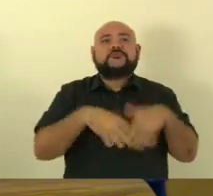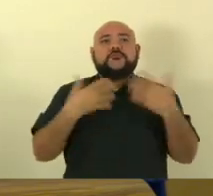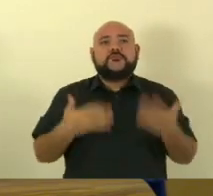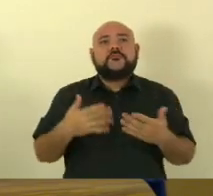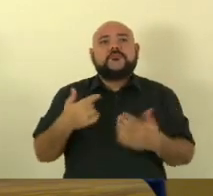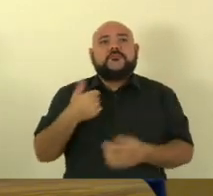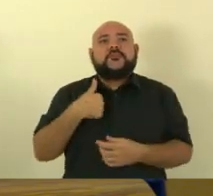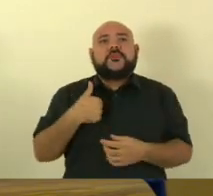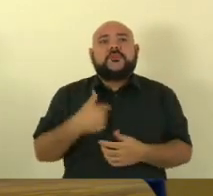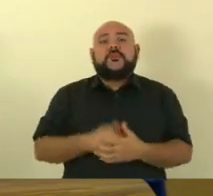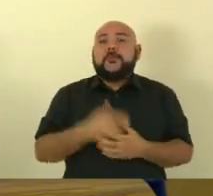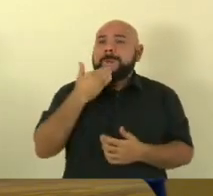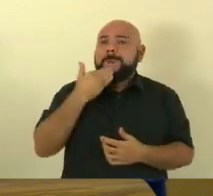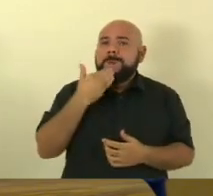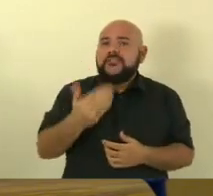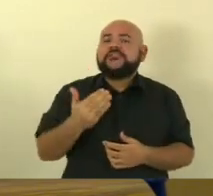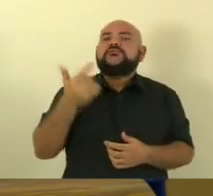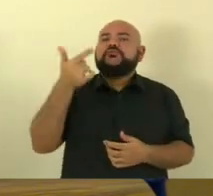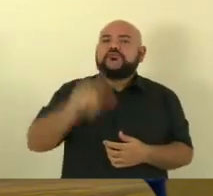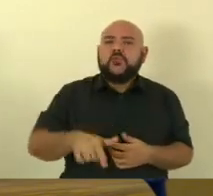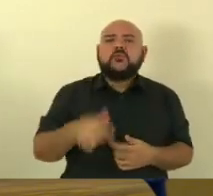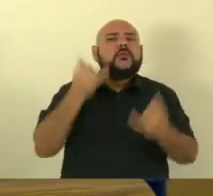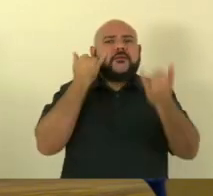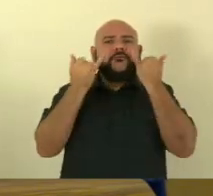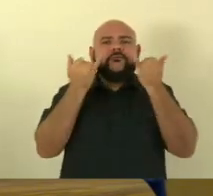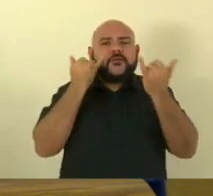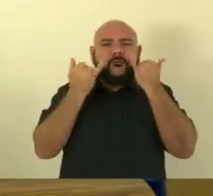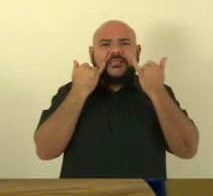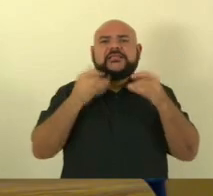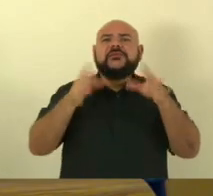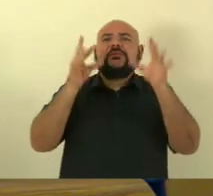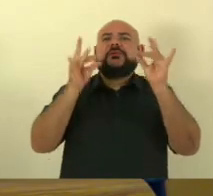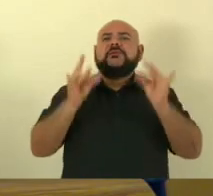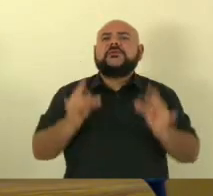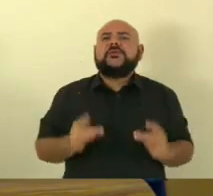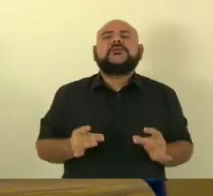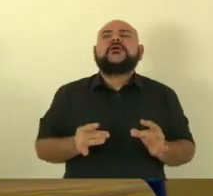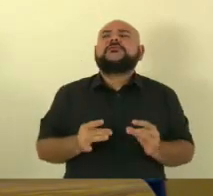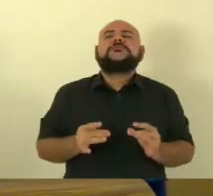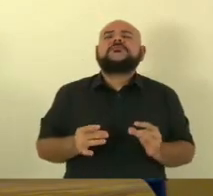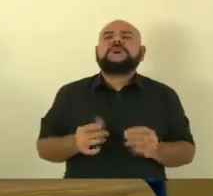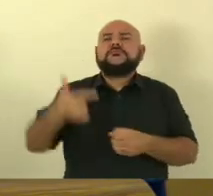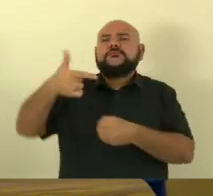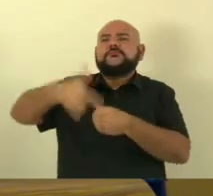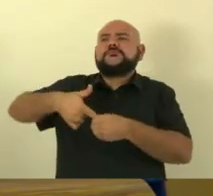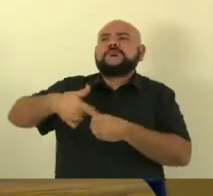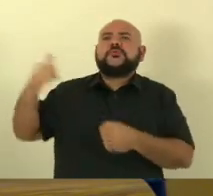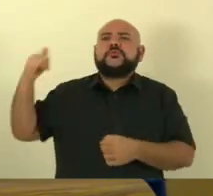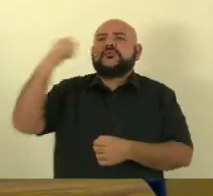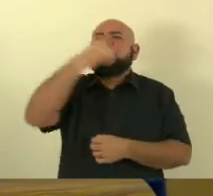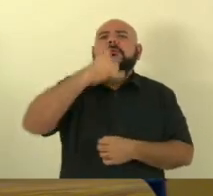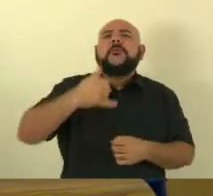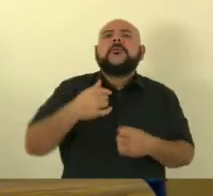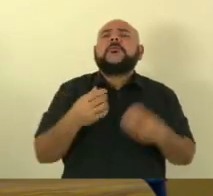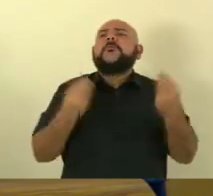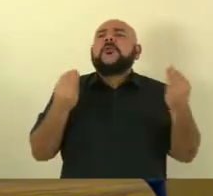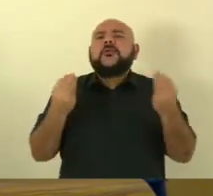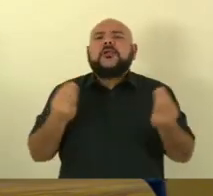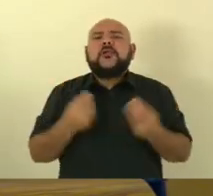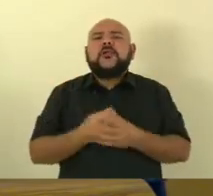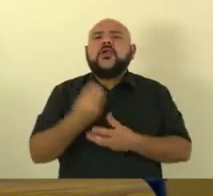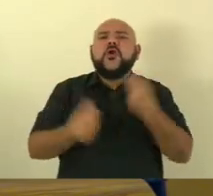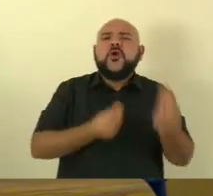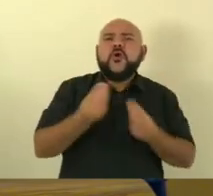requerimento de informação sobre os detalhes desse abastecimento com essa aeronave daquele país